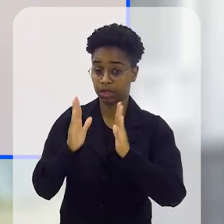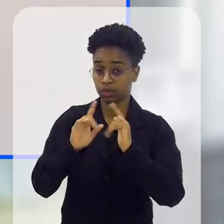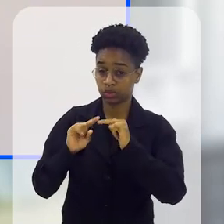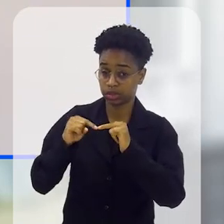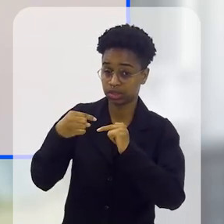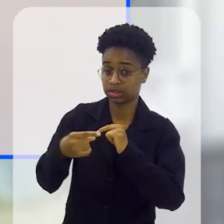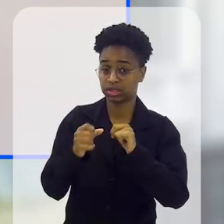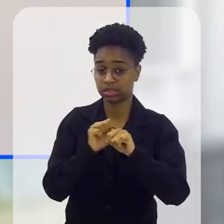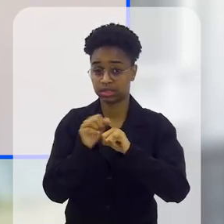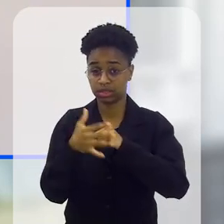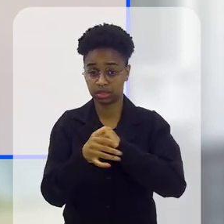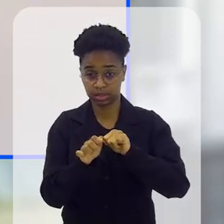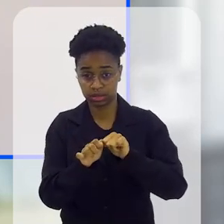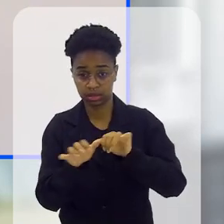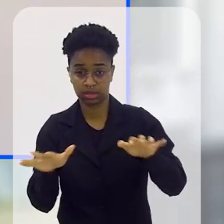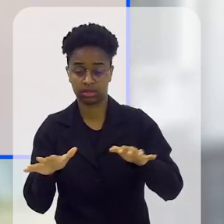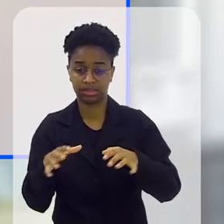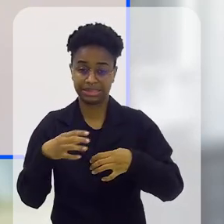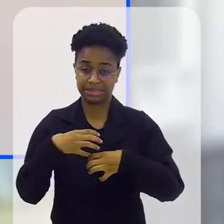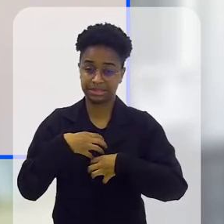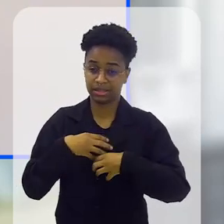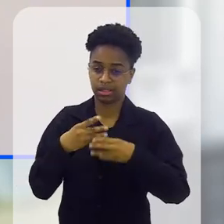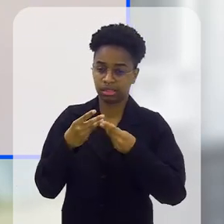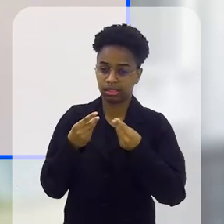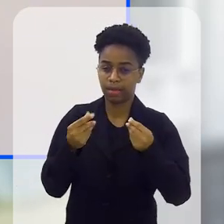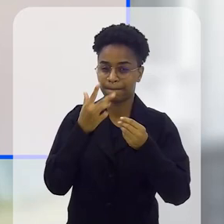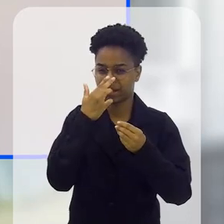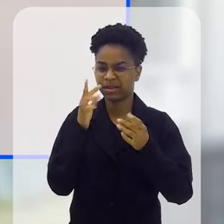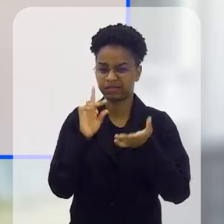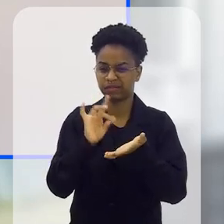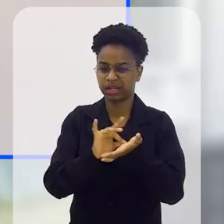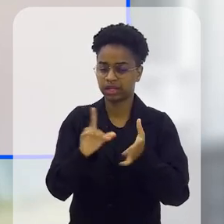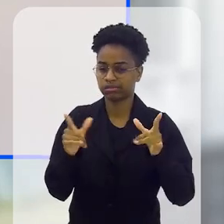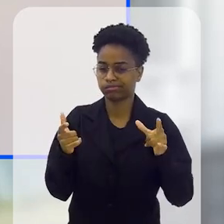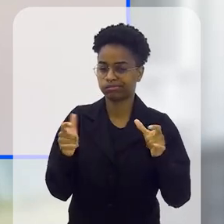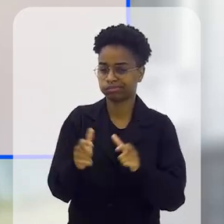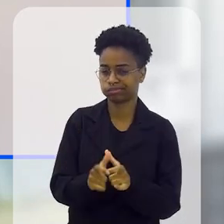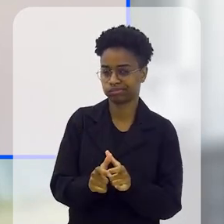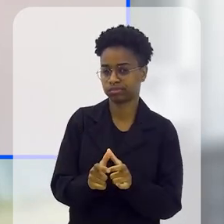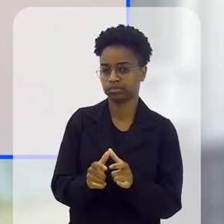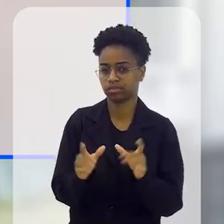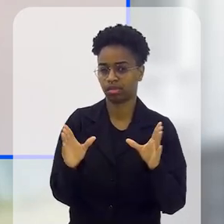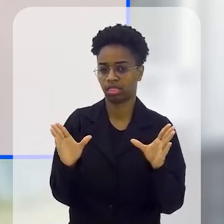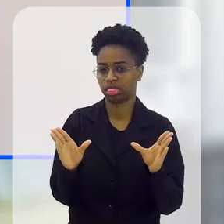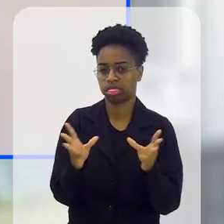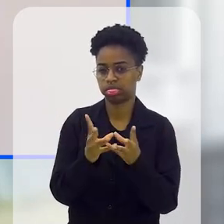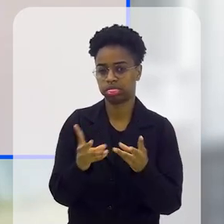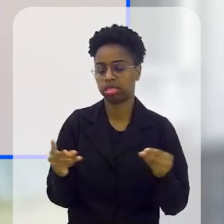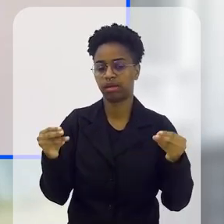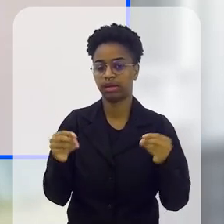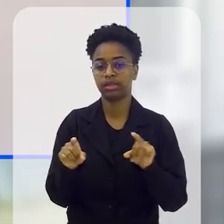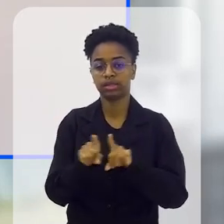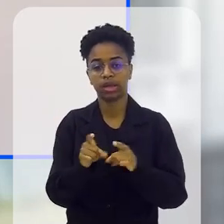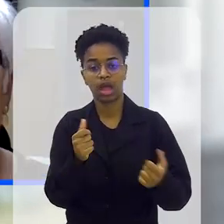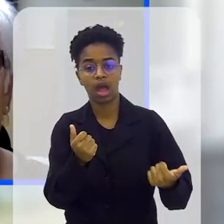período pós-pandemia, essa sensibilidade deu realmente uma esfriada, tanto de